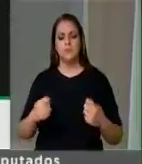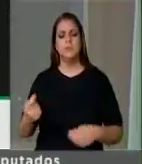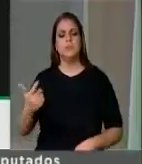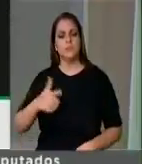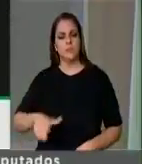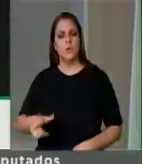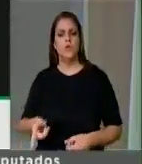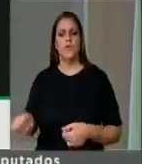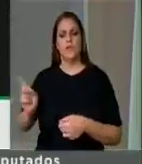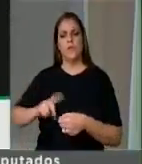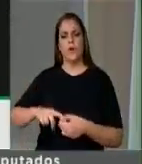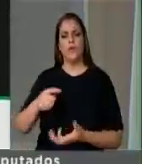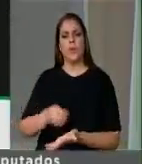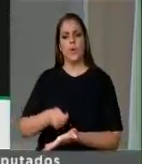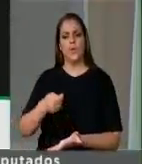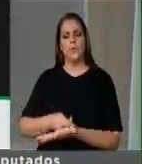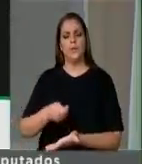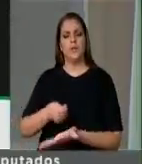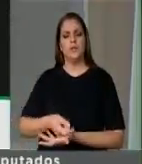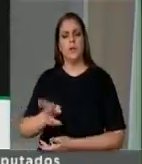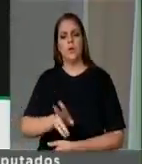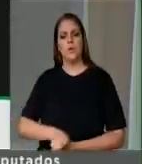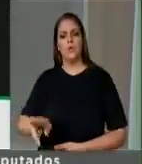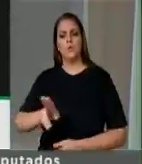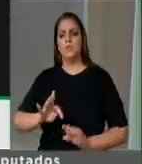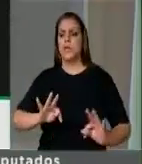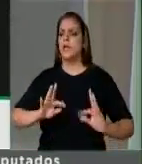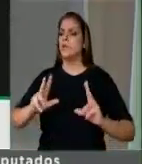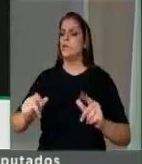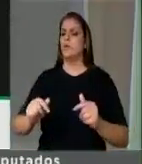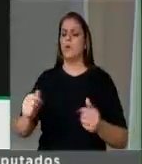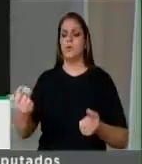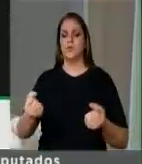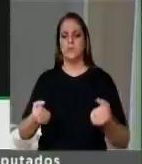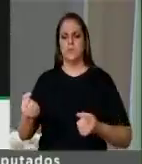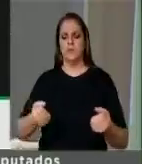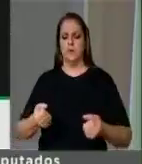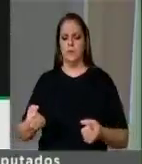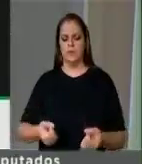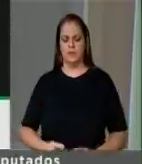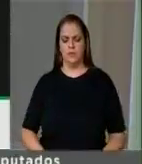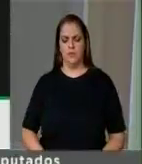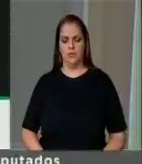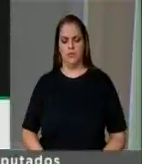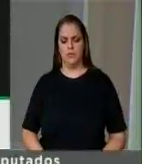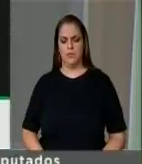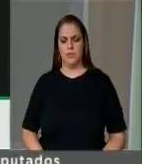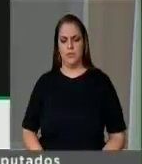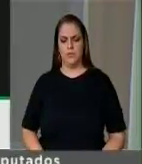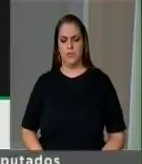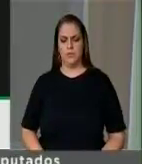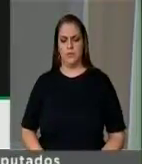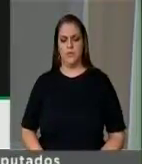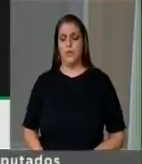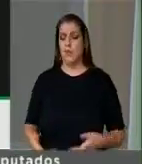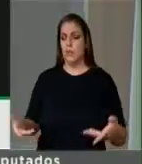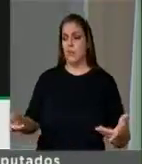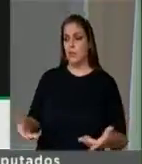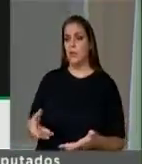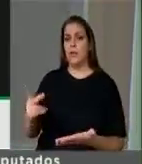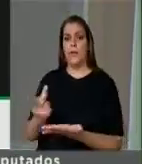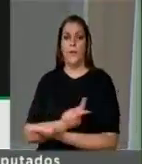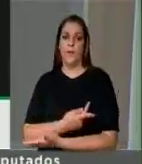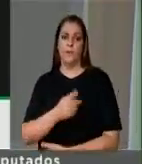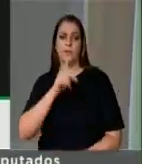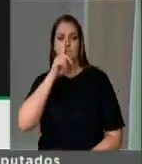extintor de incêndio como obrigatório, que da maneira como está, os veículos estão sendo incendiados. Eu peço a vossa excelência que